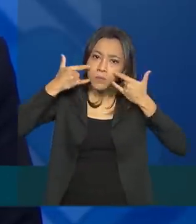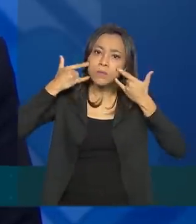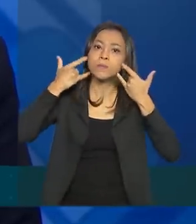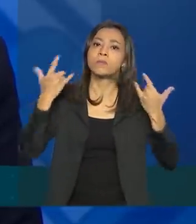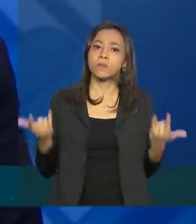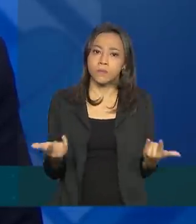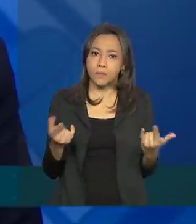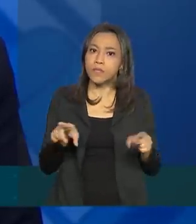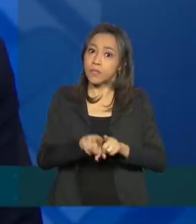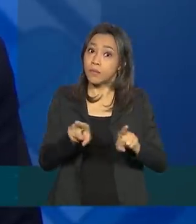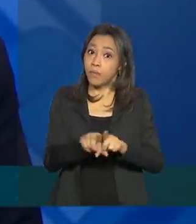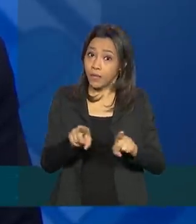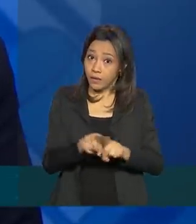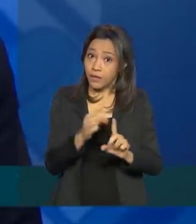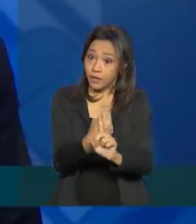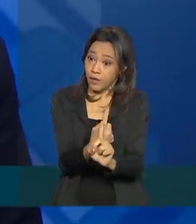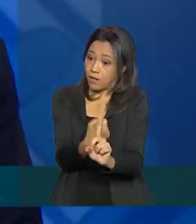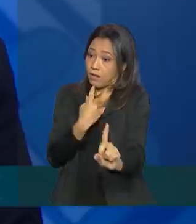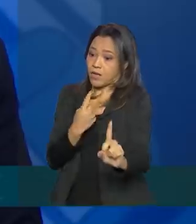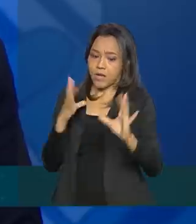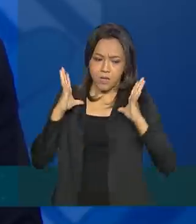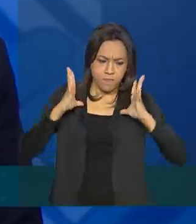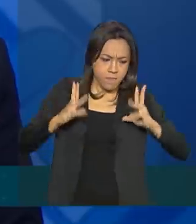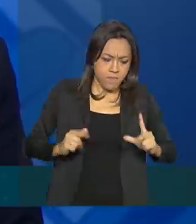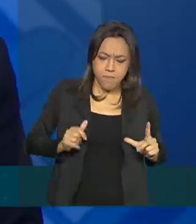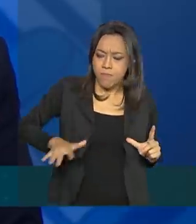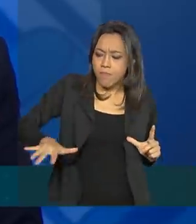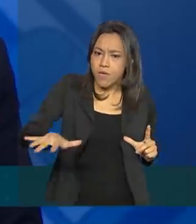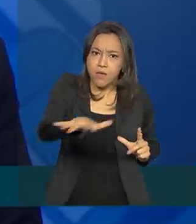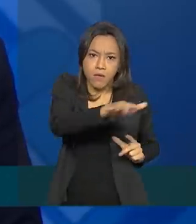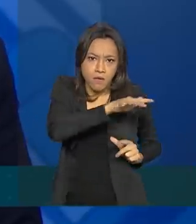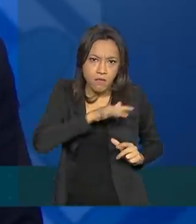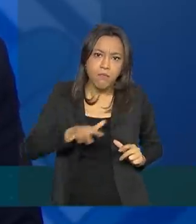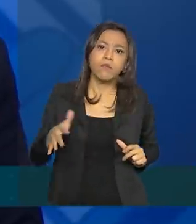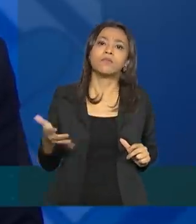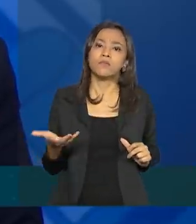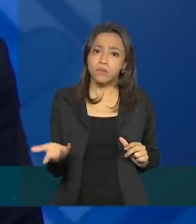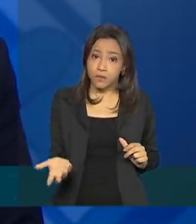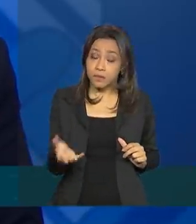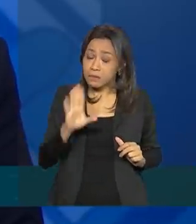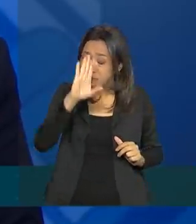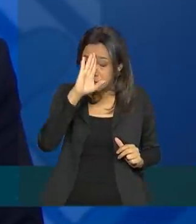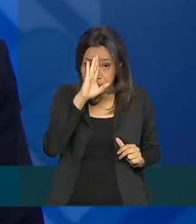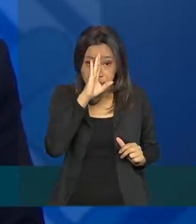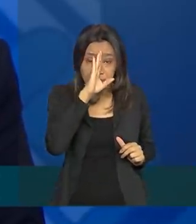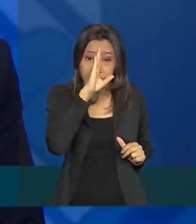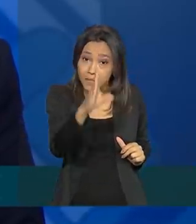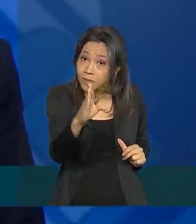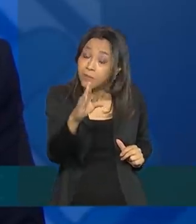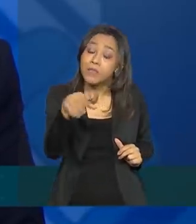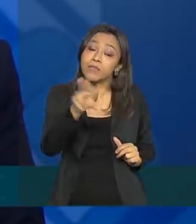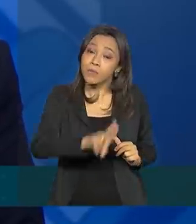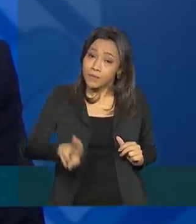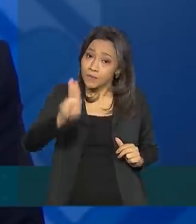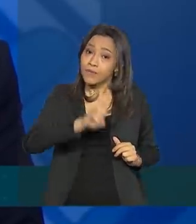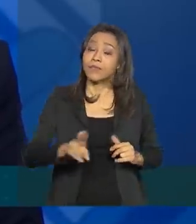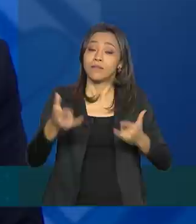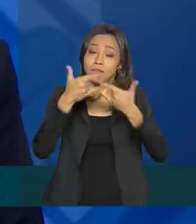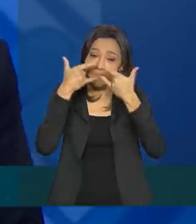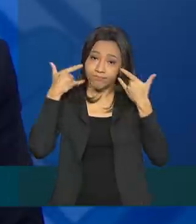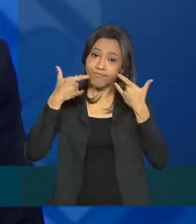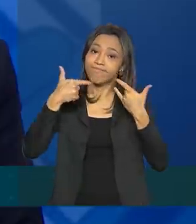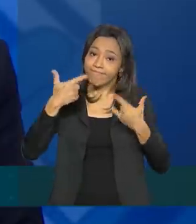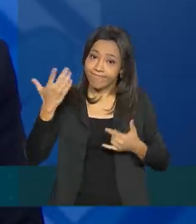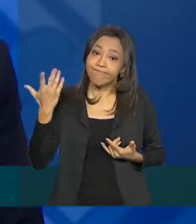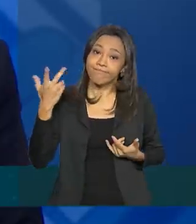mantendo as práticas gerais de limpeza, de higiene, e principalmente utilizando a máscara, que comprovadamente